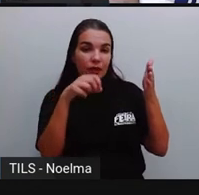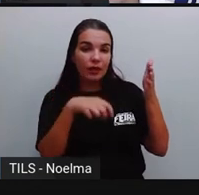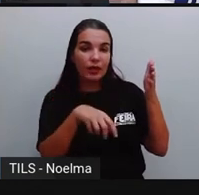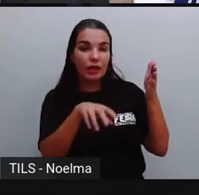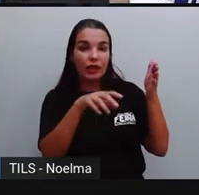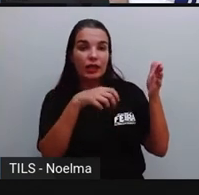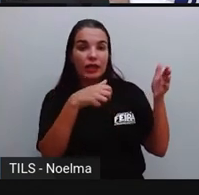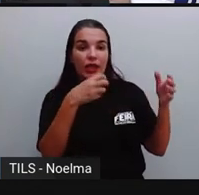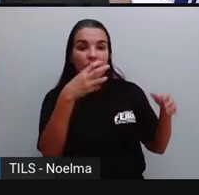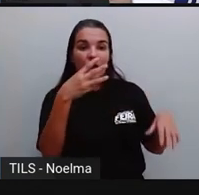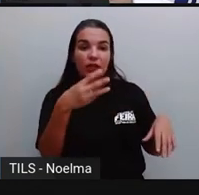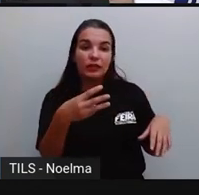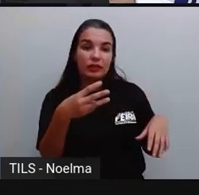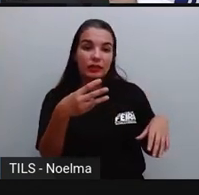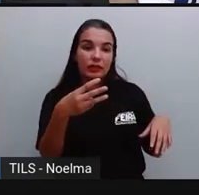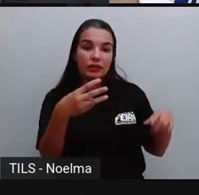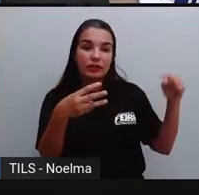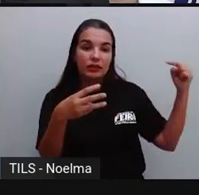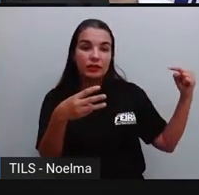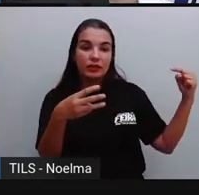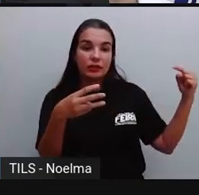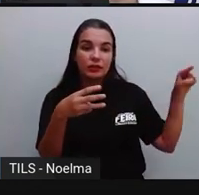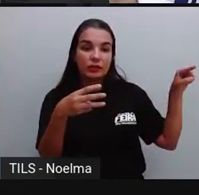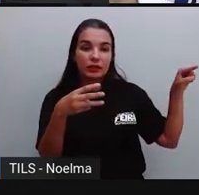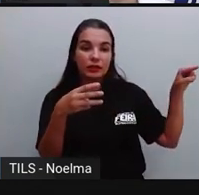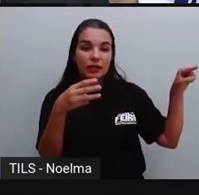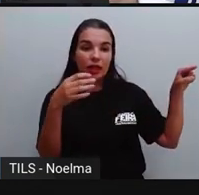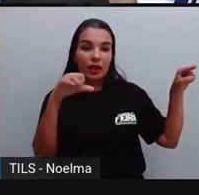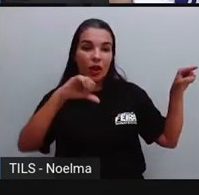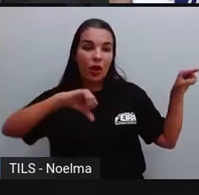10, 39,